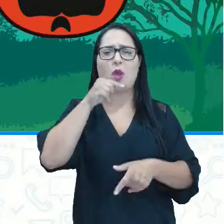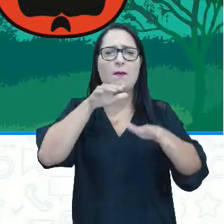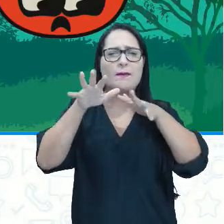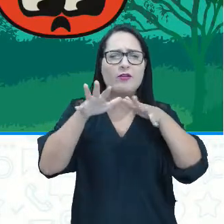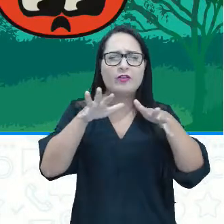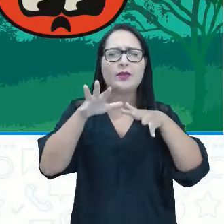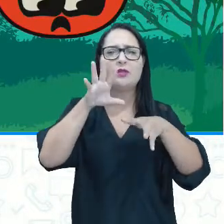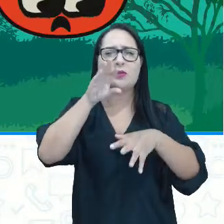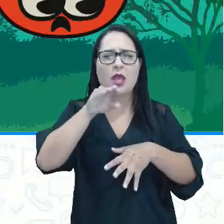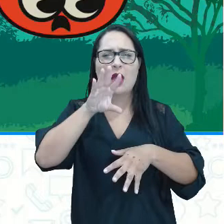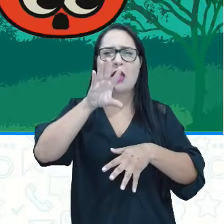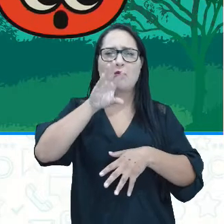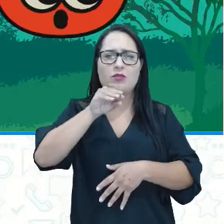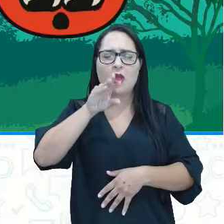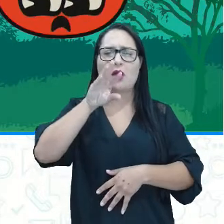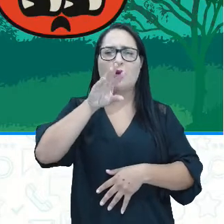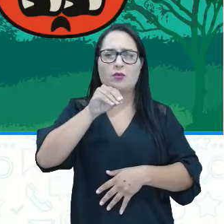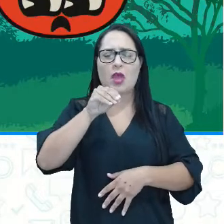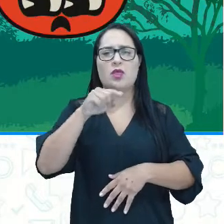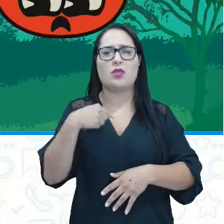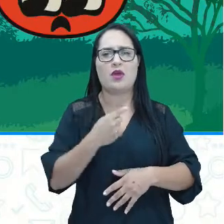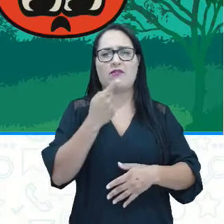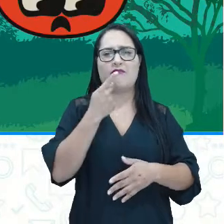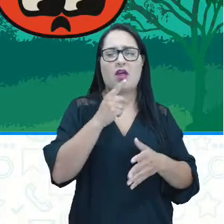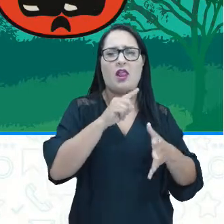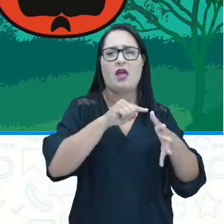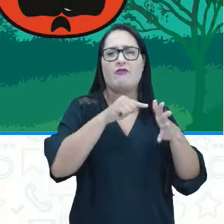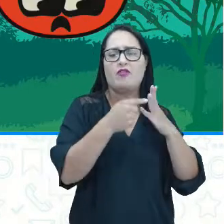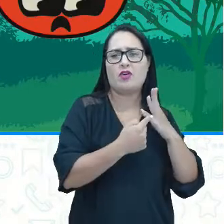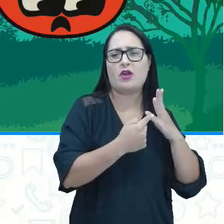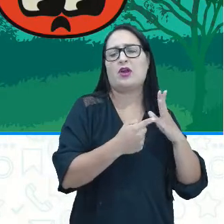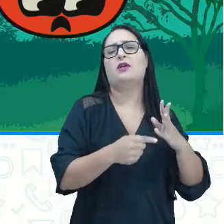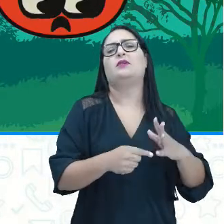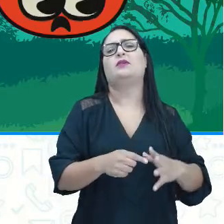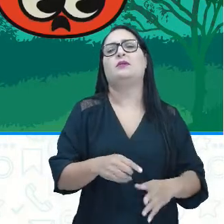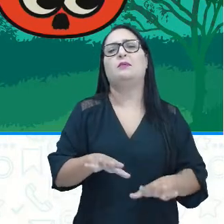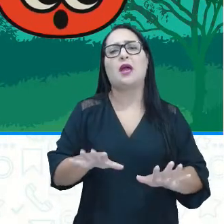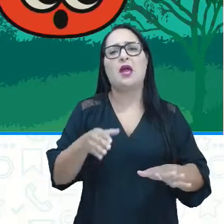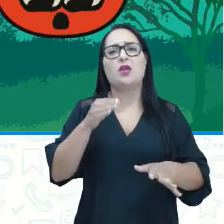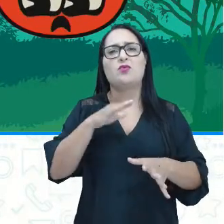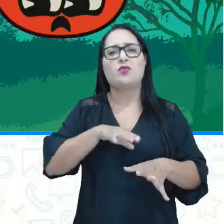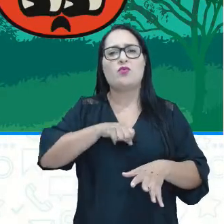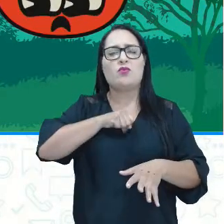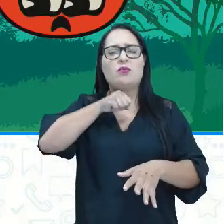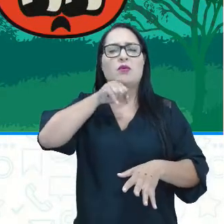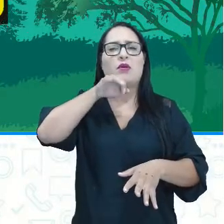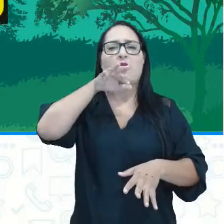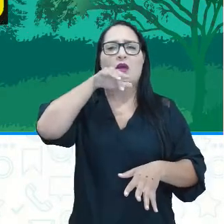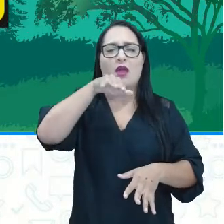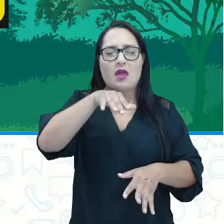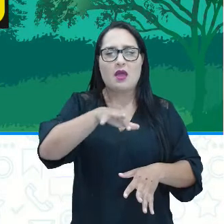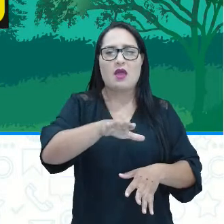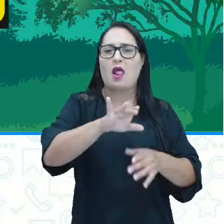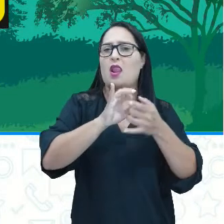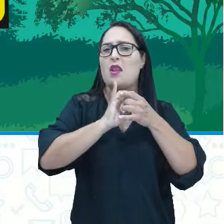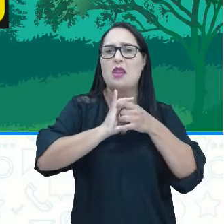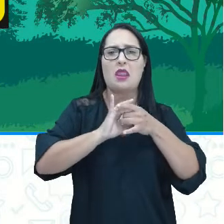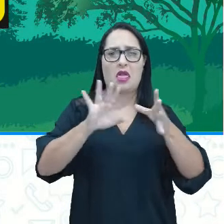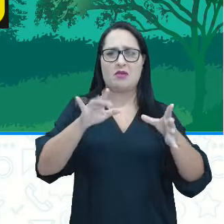diferente ao falarmos as vogais, mas o ar passa livremente, você percebeu isso?